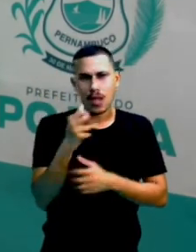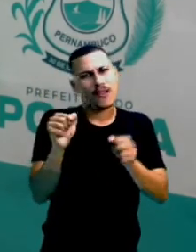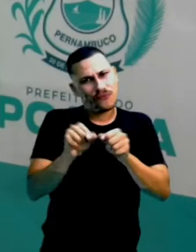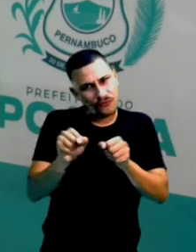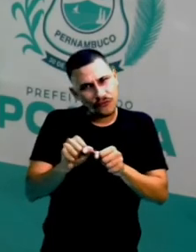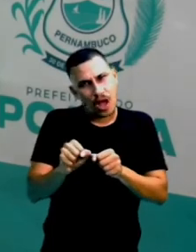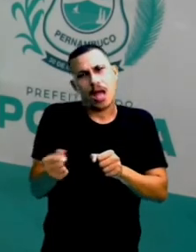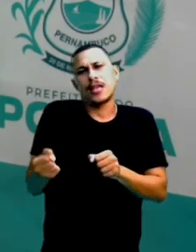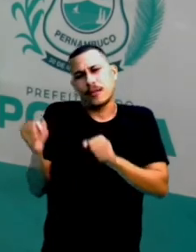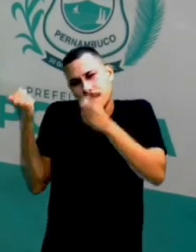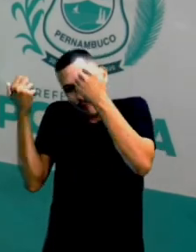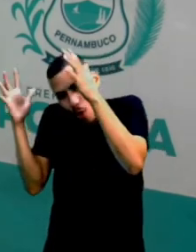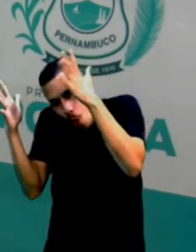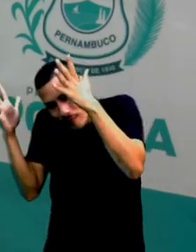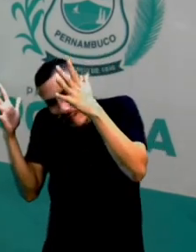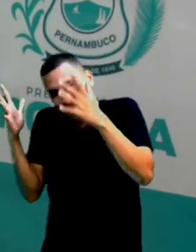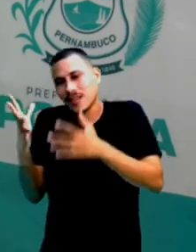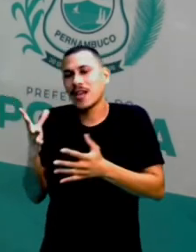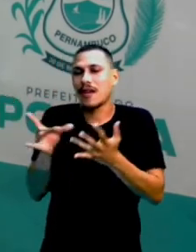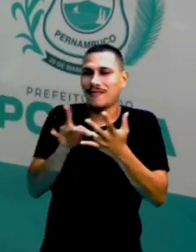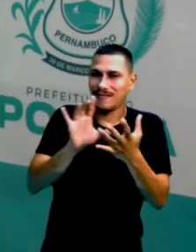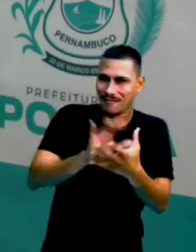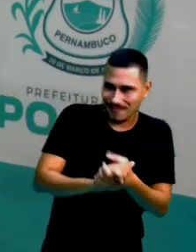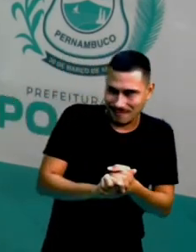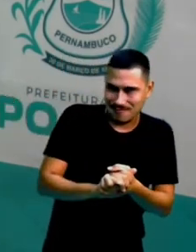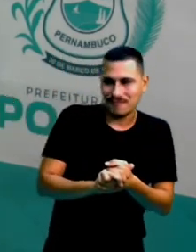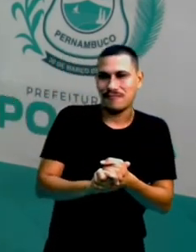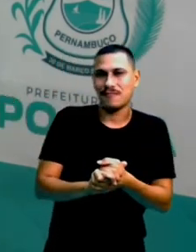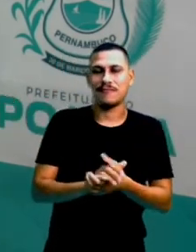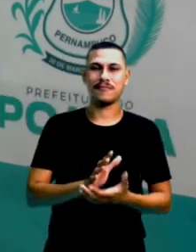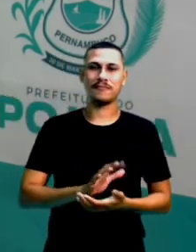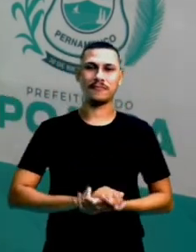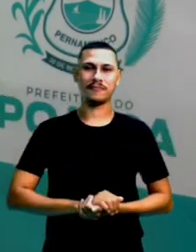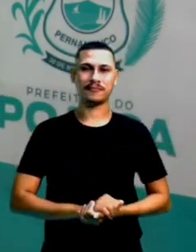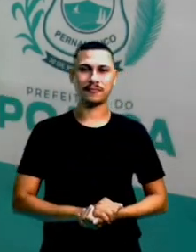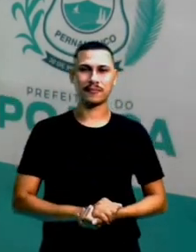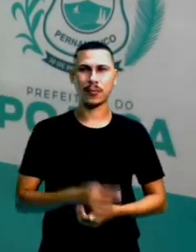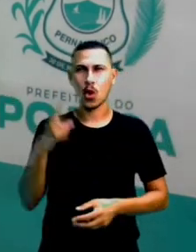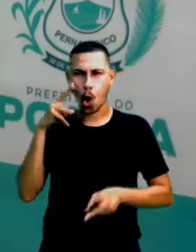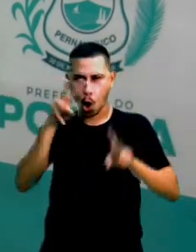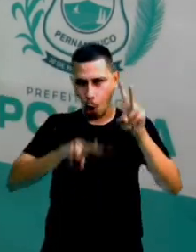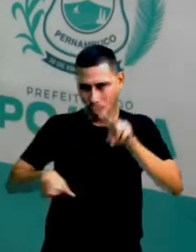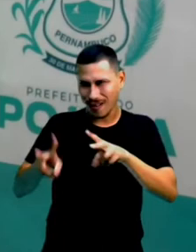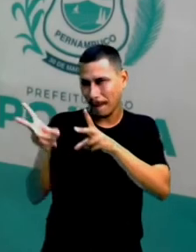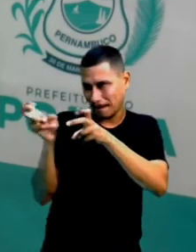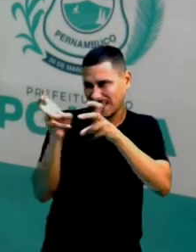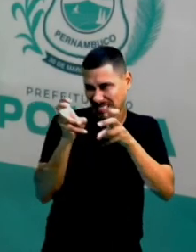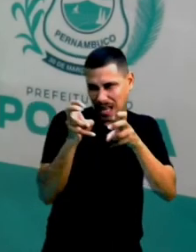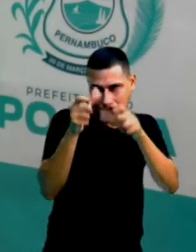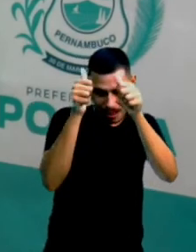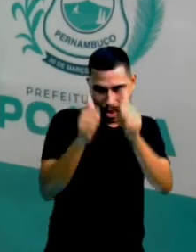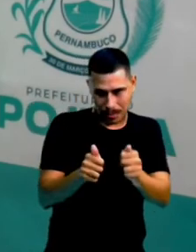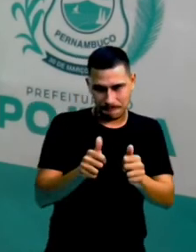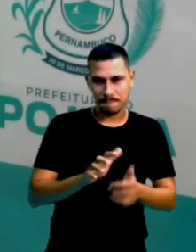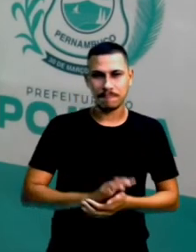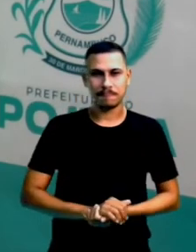isso em homenagem a ele Que foi o grande companheiro Da vida dela Ok? Vamos ver aqui umas peças Da Ana das Carrancas